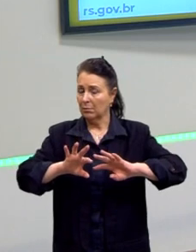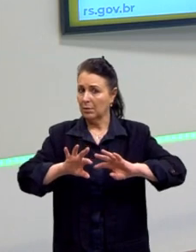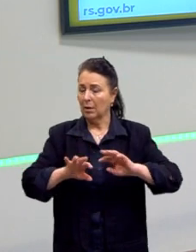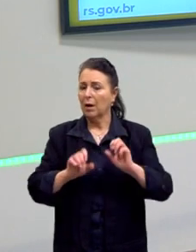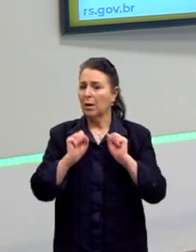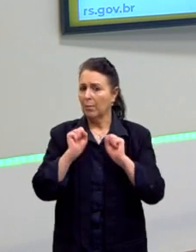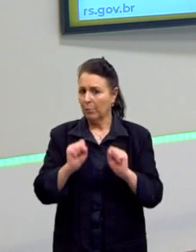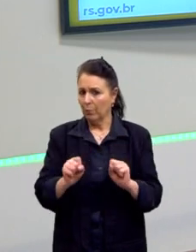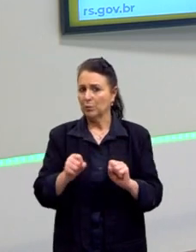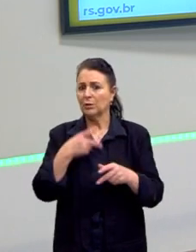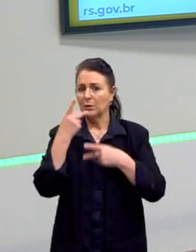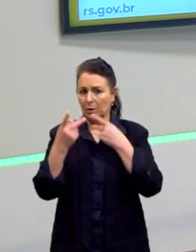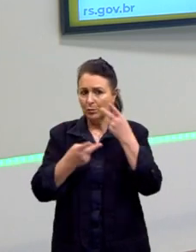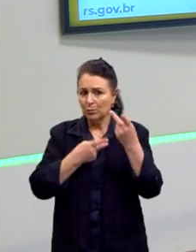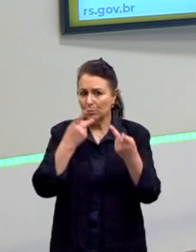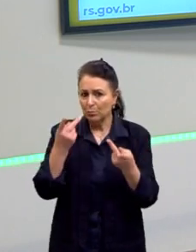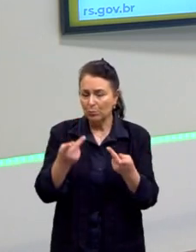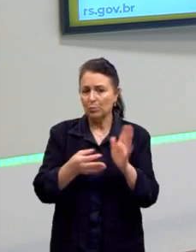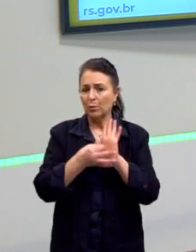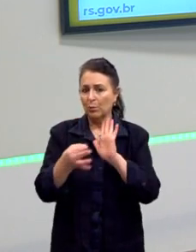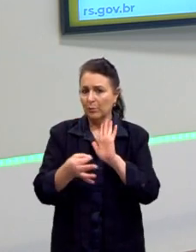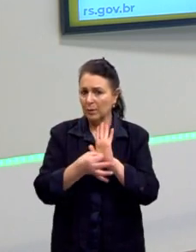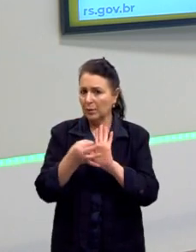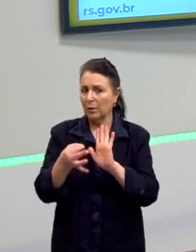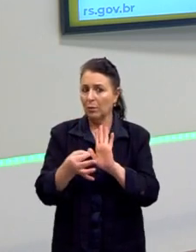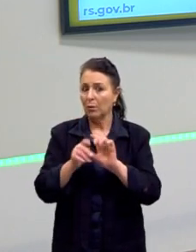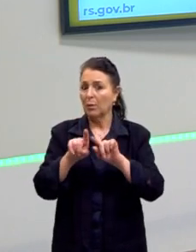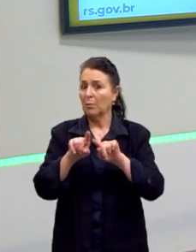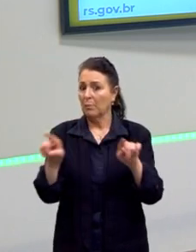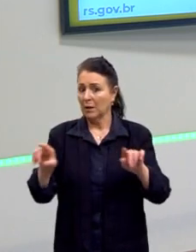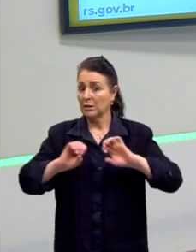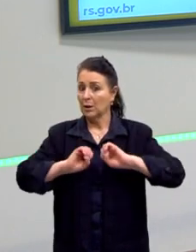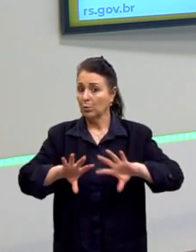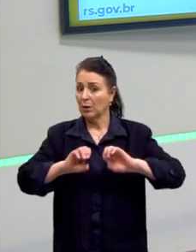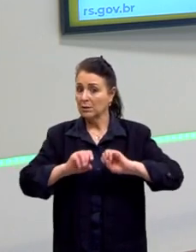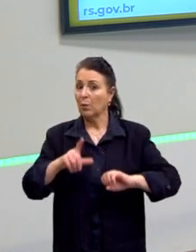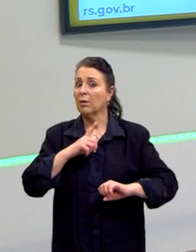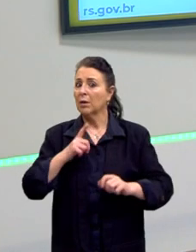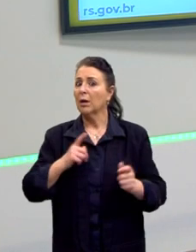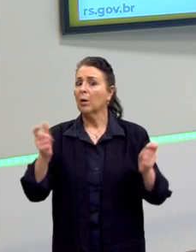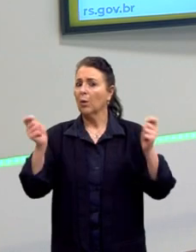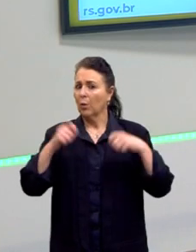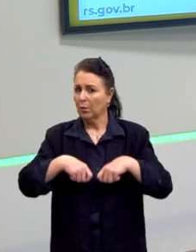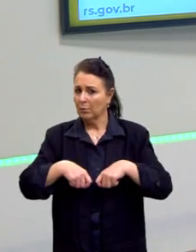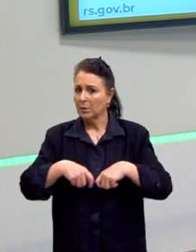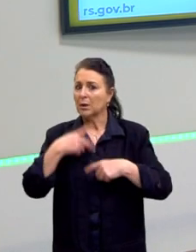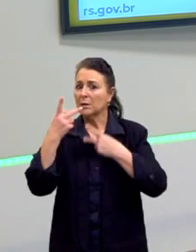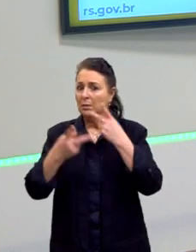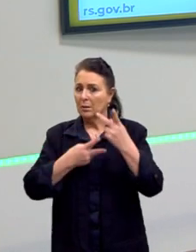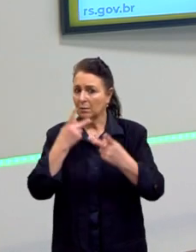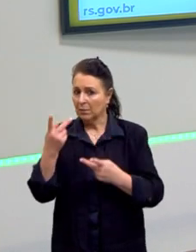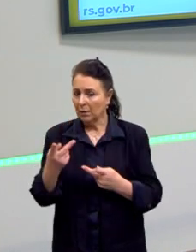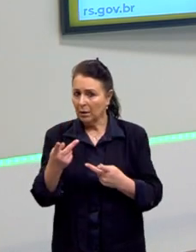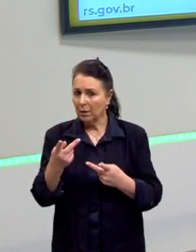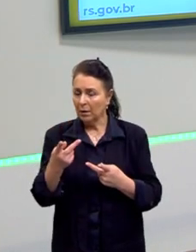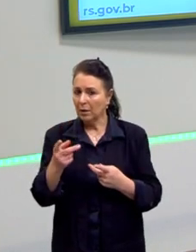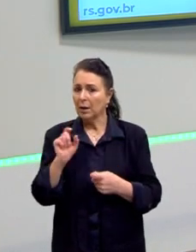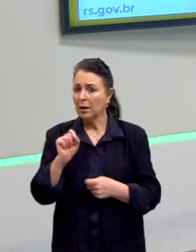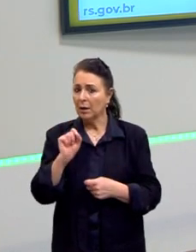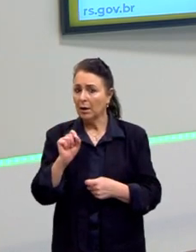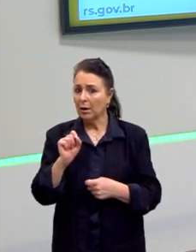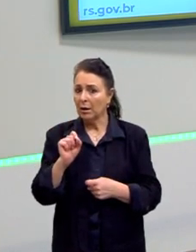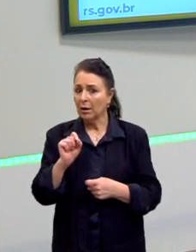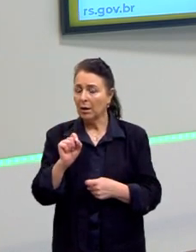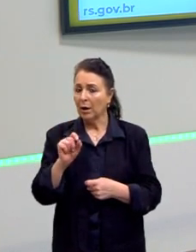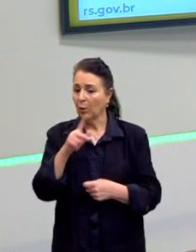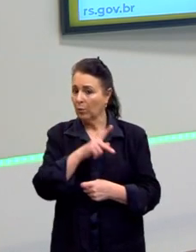ter a sua falácia sobre educação, mas sobre educação, quem tem competência para falar e para se reportar é um